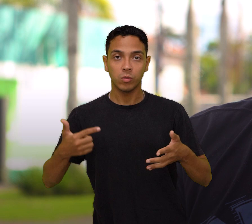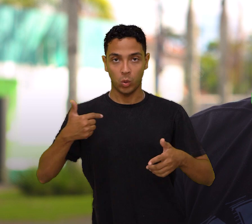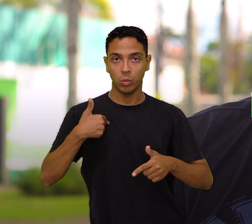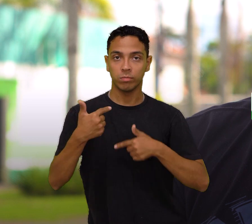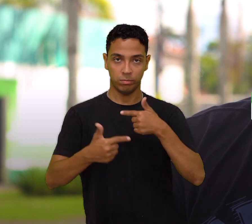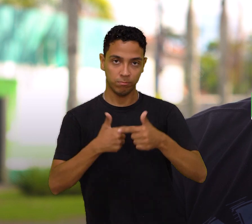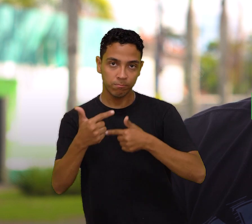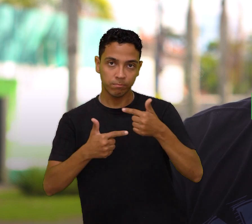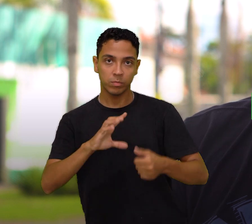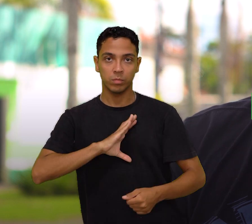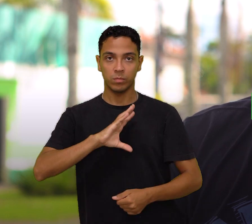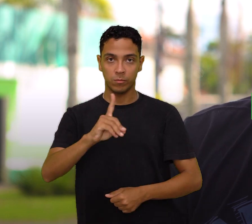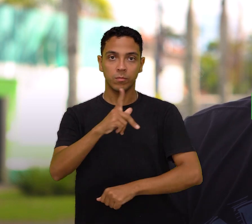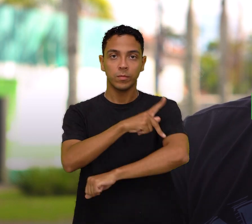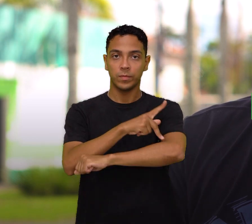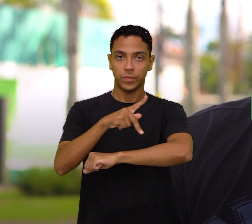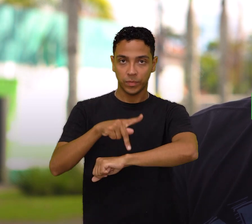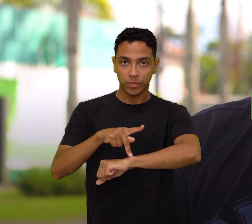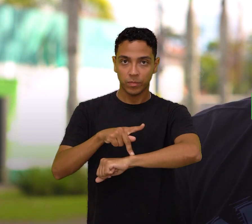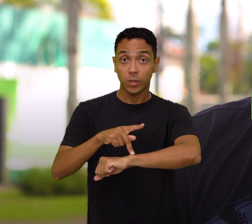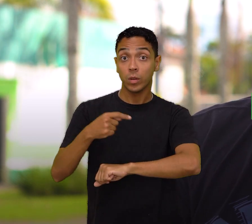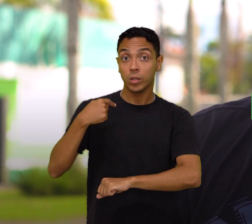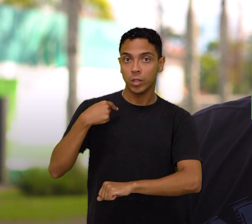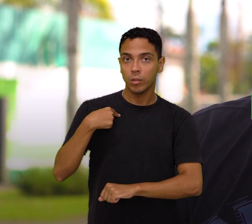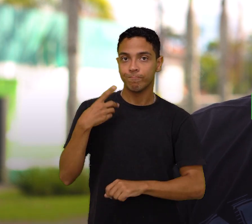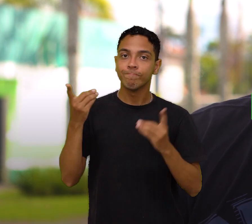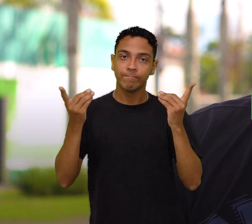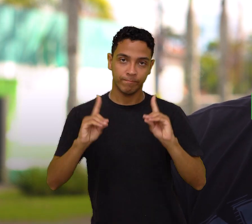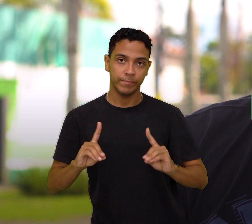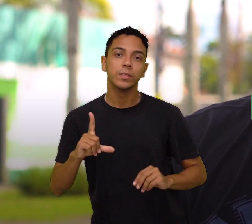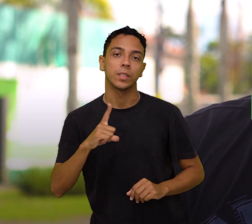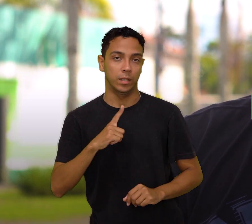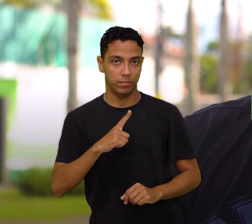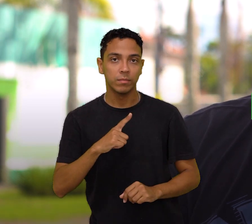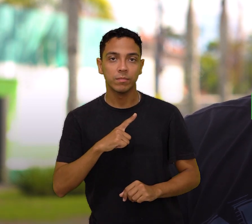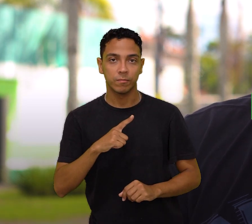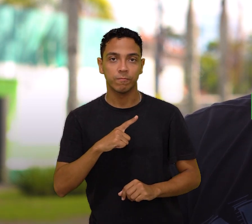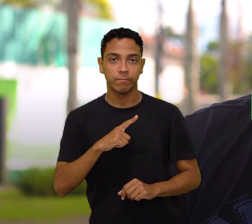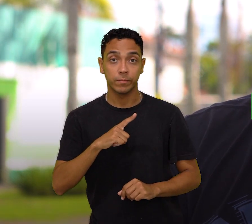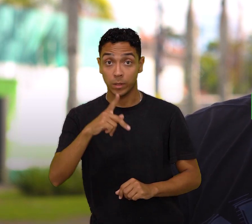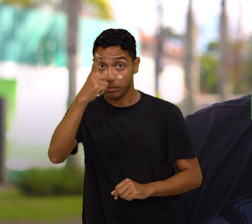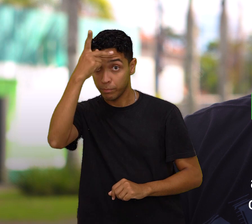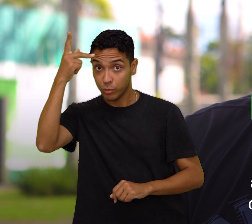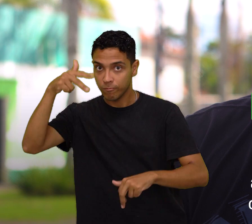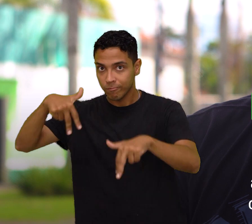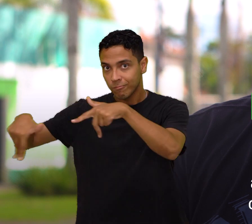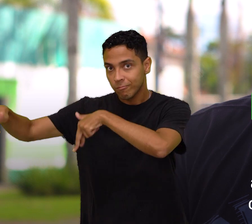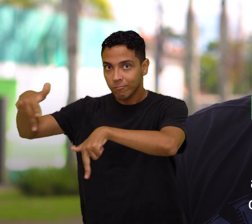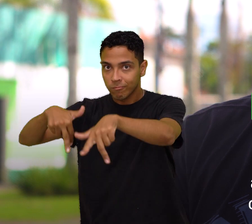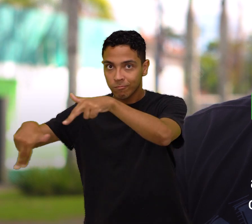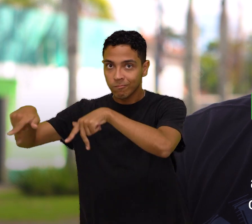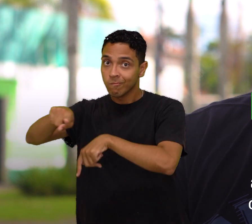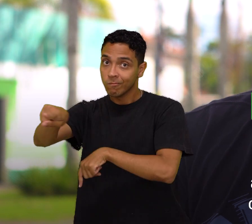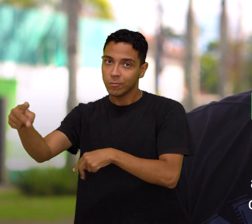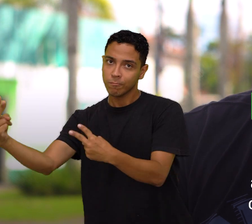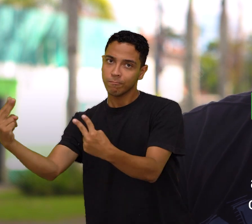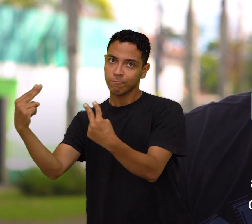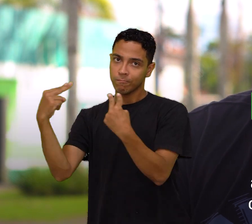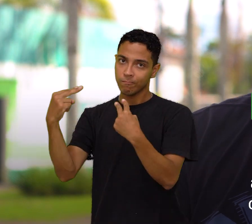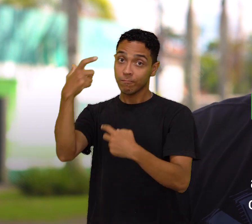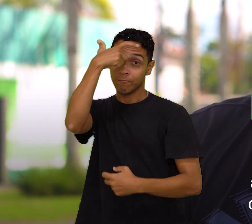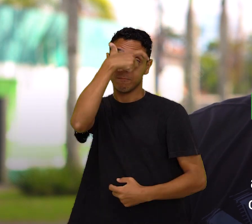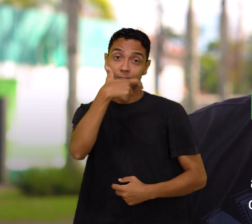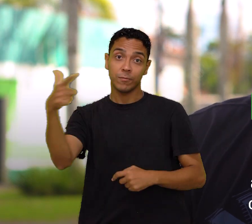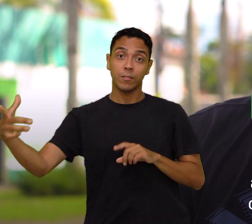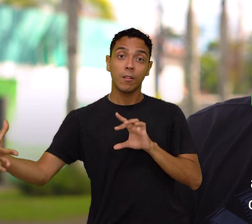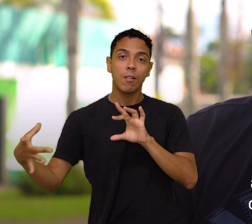uma coordenação pedagógica e só o fato de eu estar ali acaba que as pessoas são obrigadas